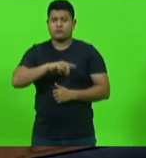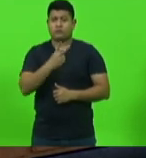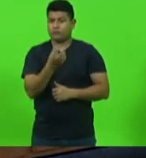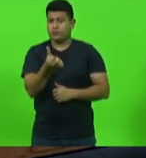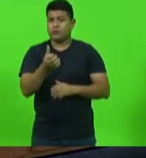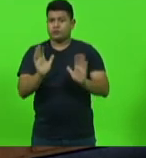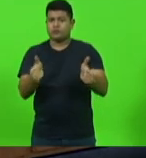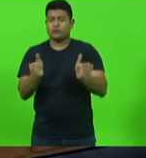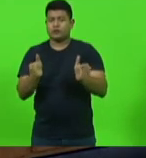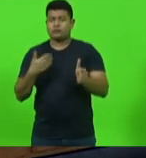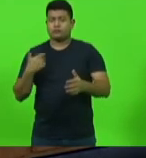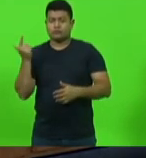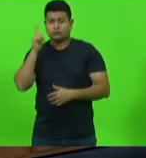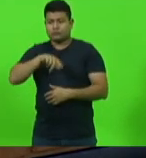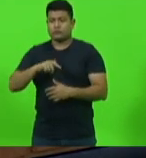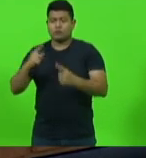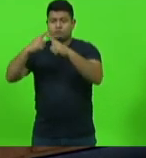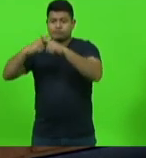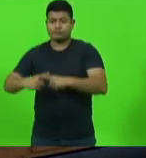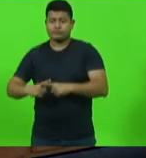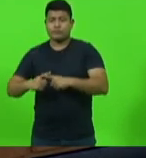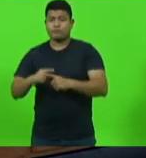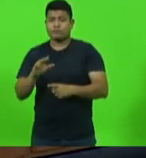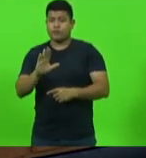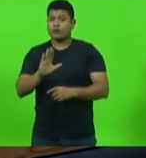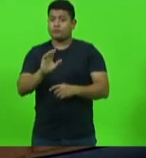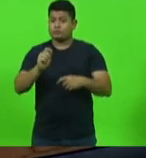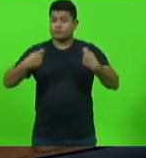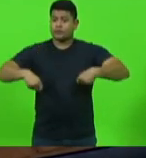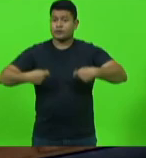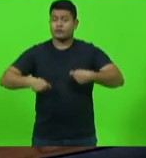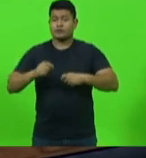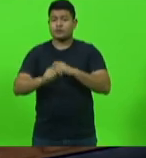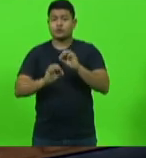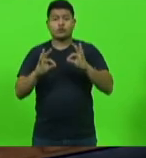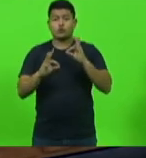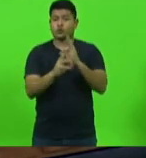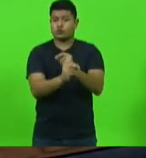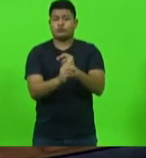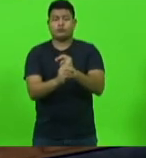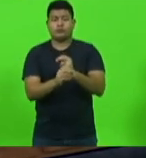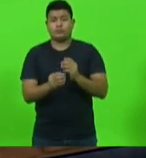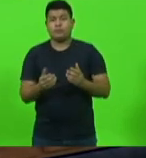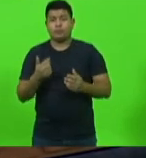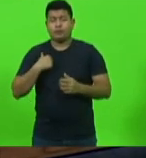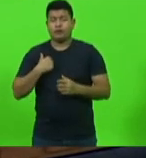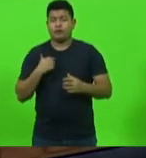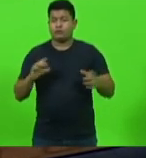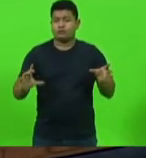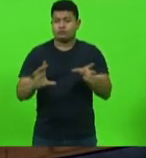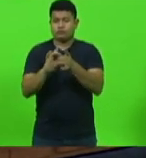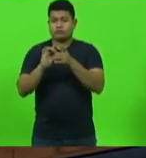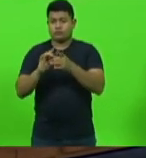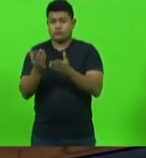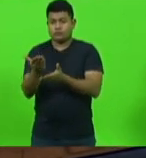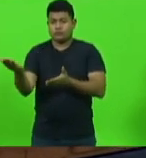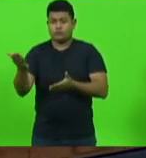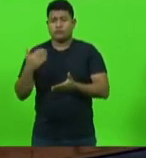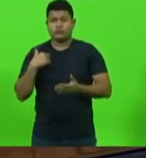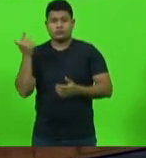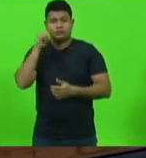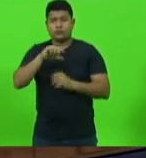lá na competição, mas nós precisamos do todo. E eu estou aqui à disposição para unir forças com todo o segmento, com todos vocês, para que a gente defenda realmente